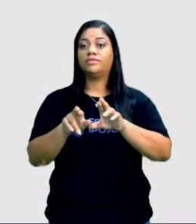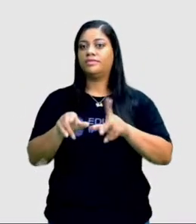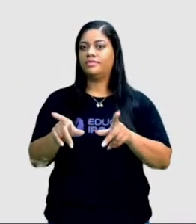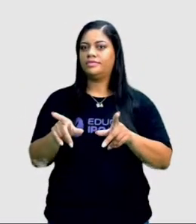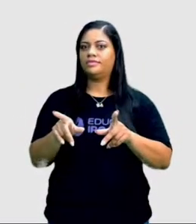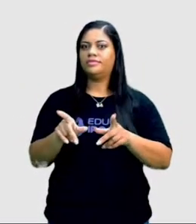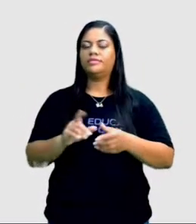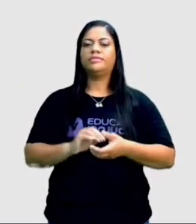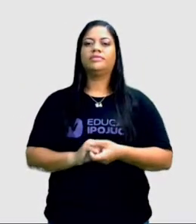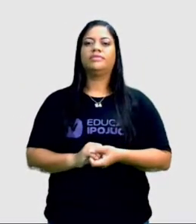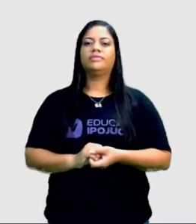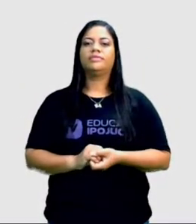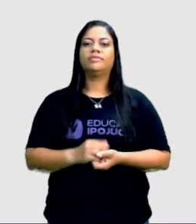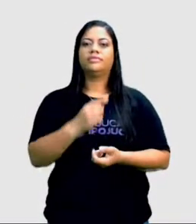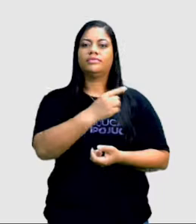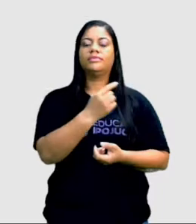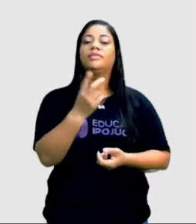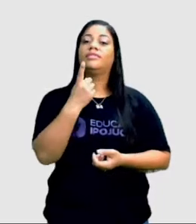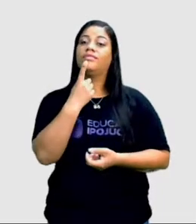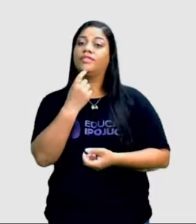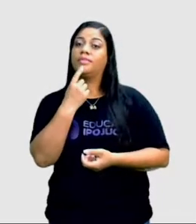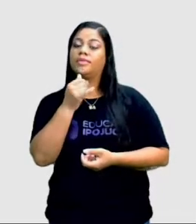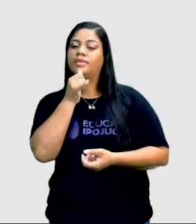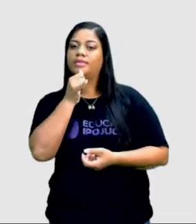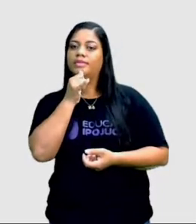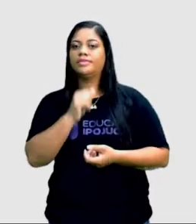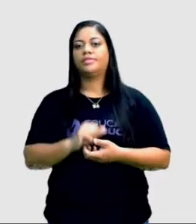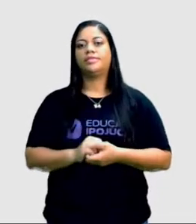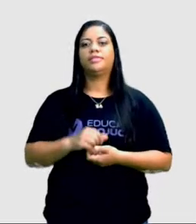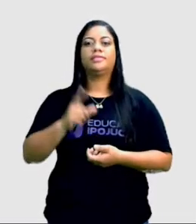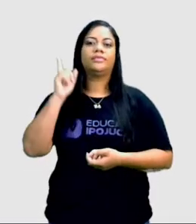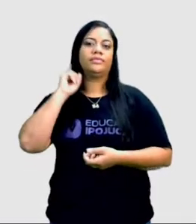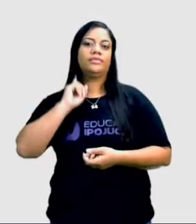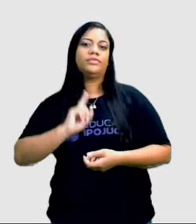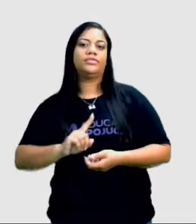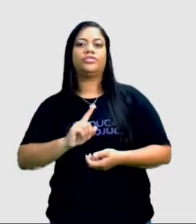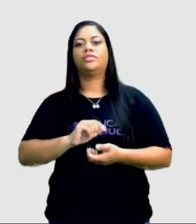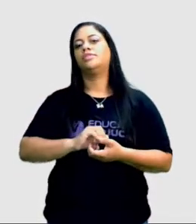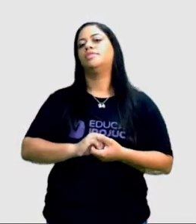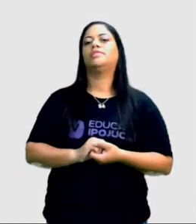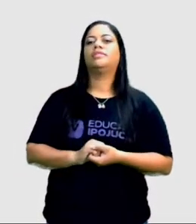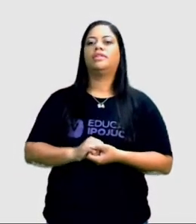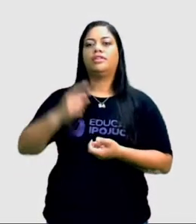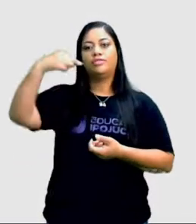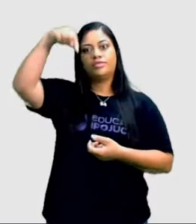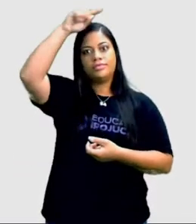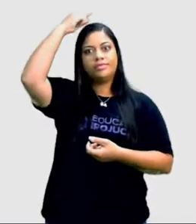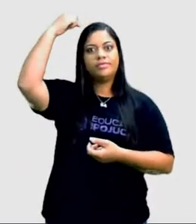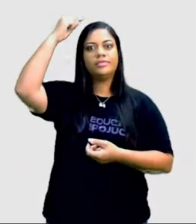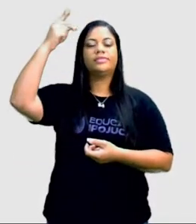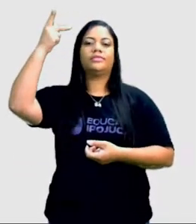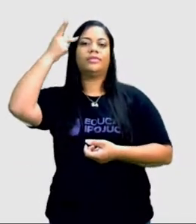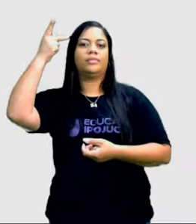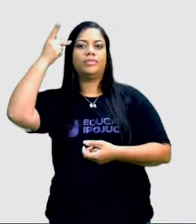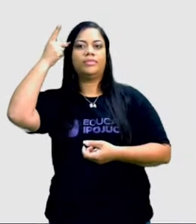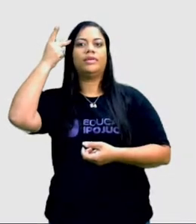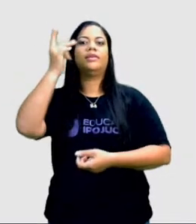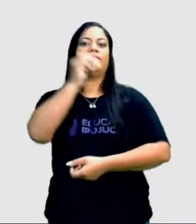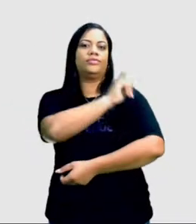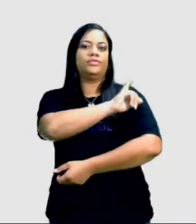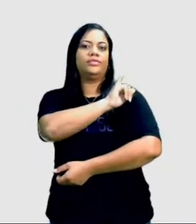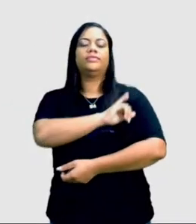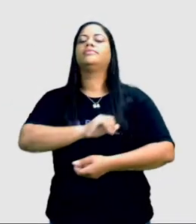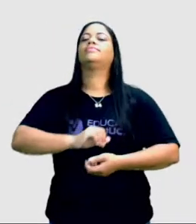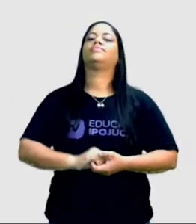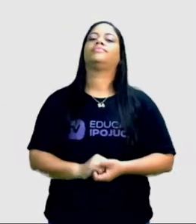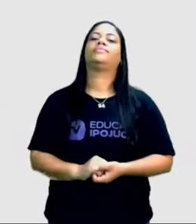em cada cor, por exemplo, aqui no vermelho, temos Minas Gerais, Espírito Santo, São Paulo, Rio de Janeiro. Faz parte